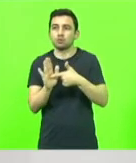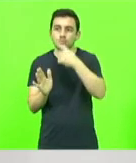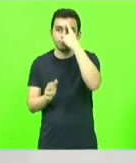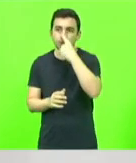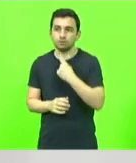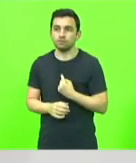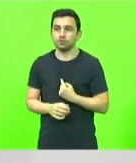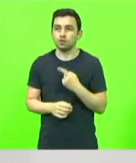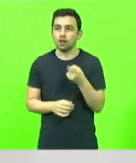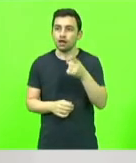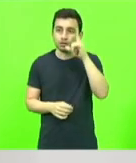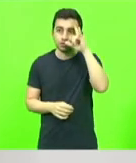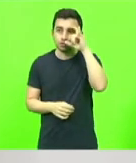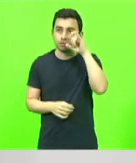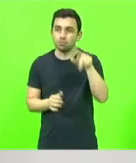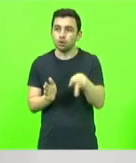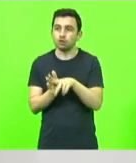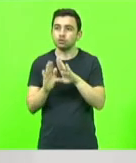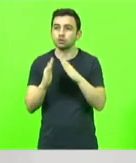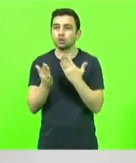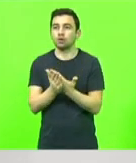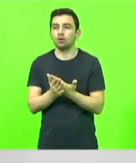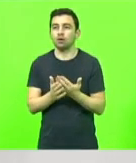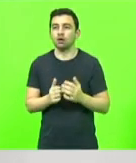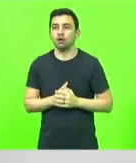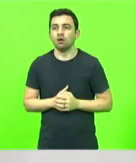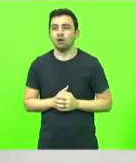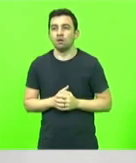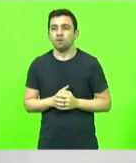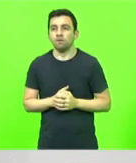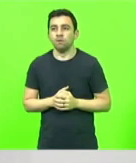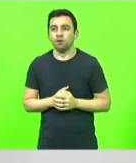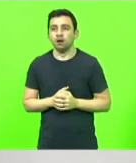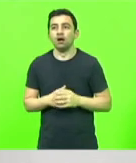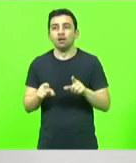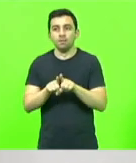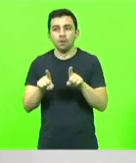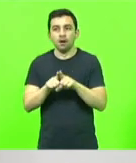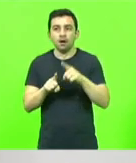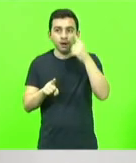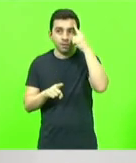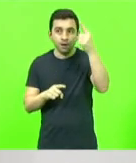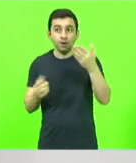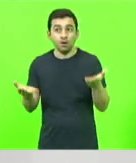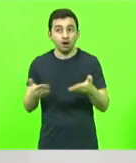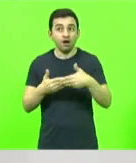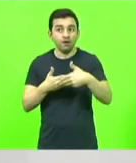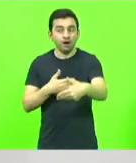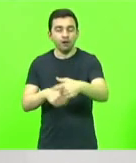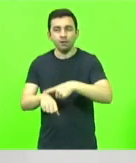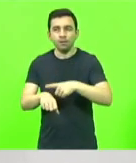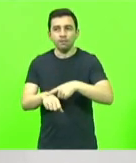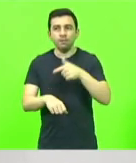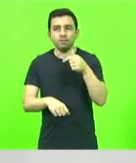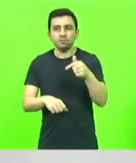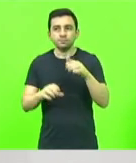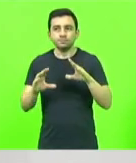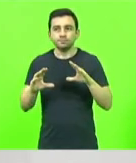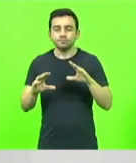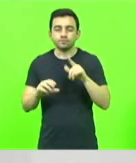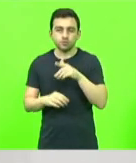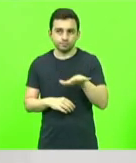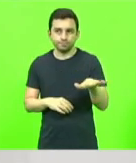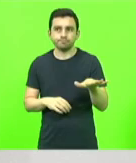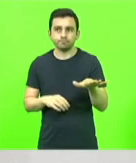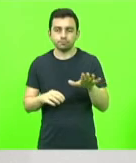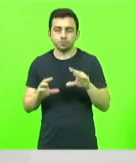do Instagram dessa escola. E quero lembrar mais, hoje, logo mais, às 19h30, nós temos uma